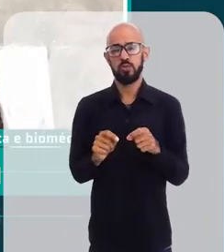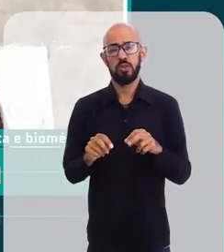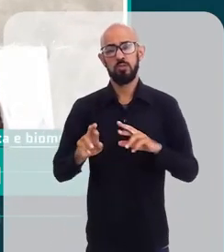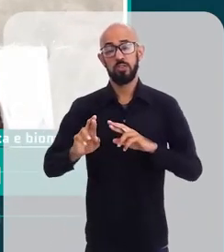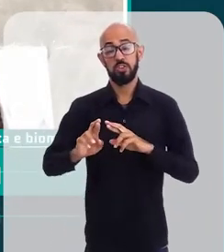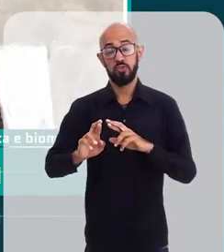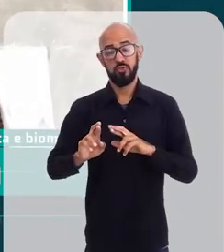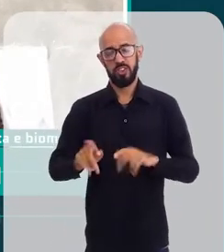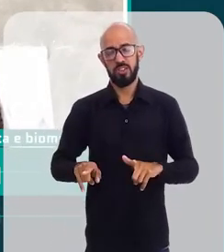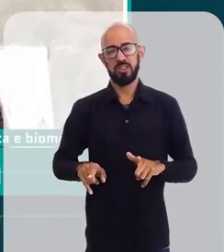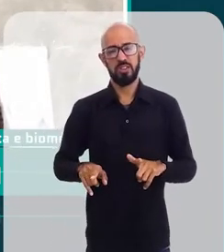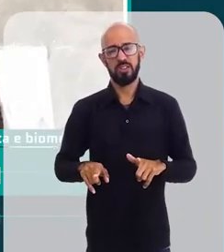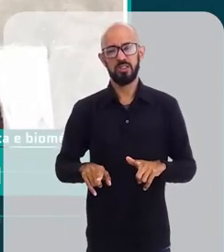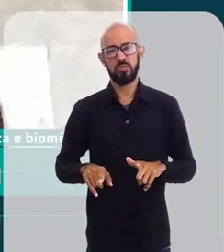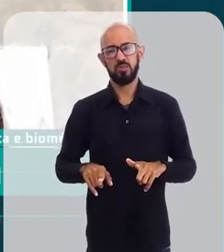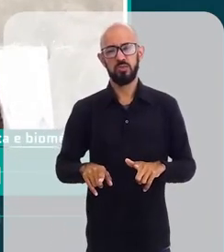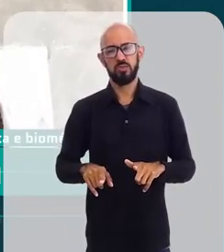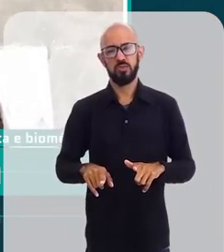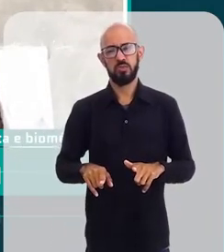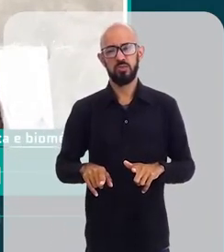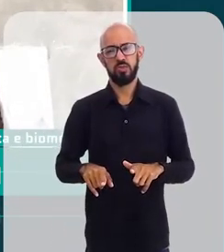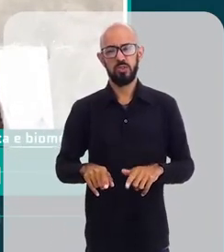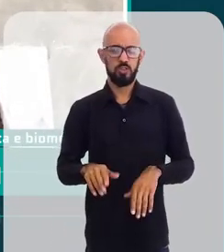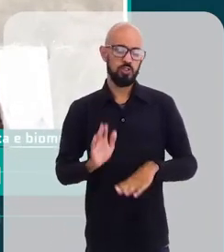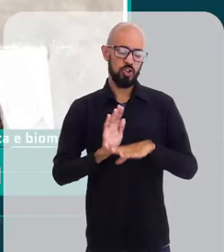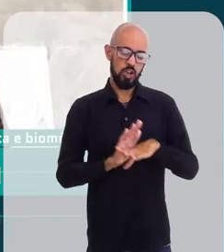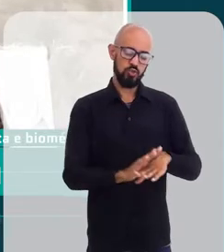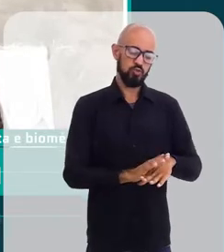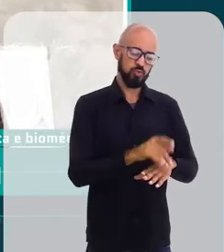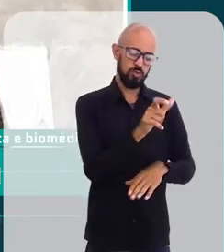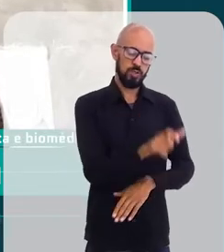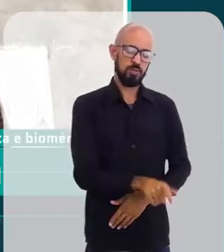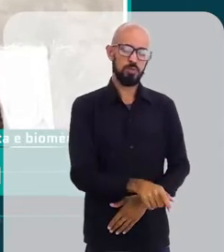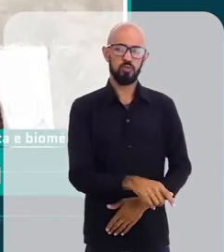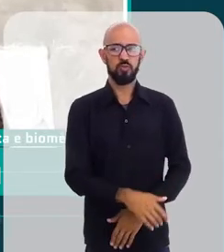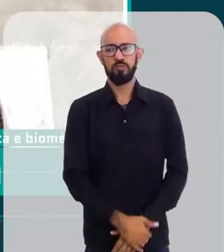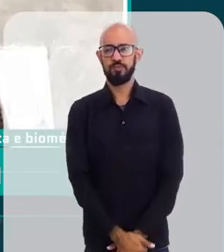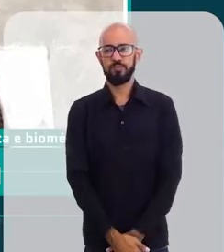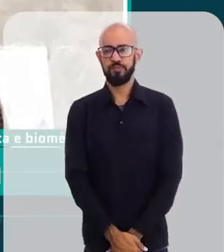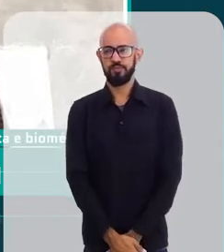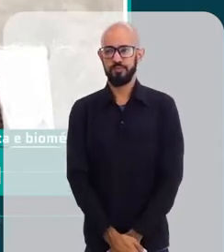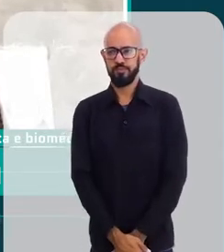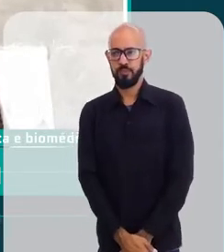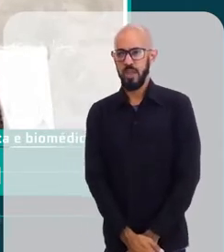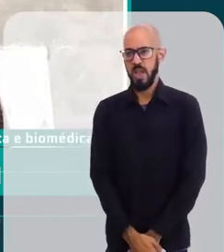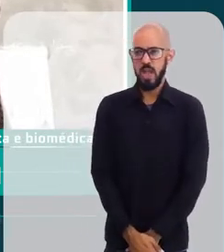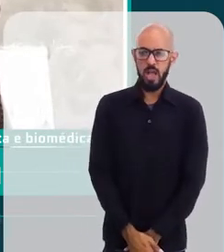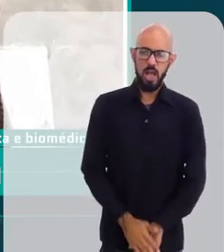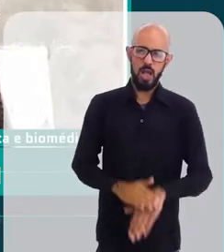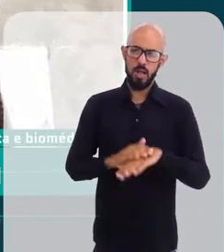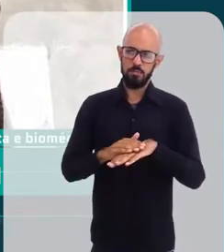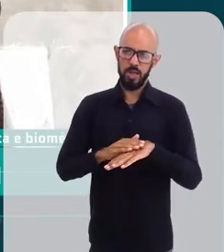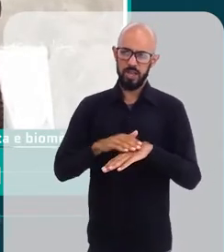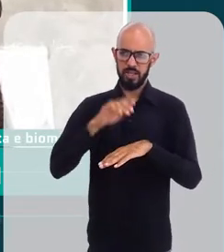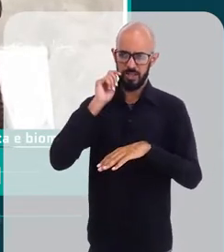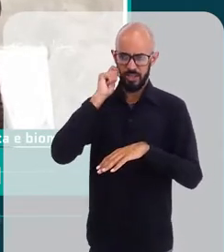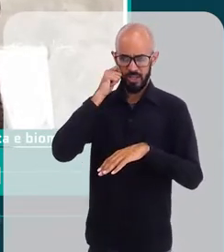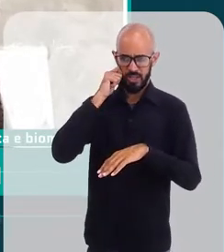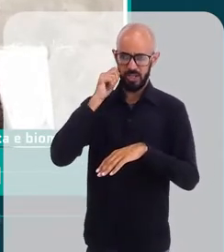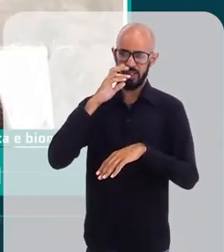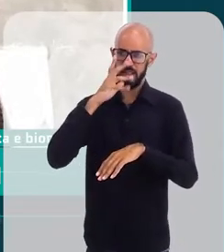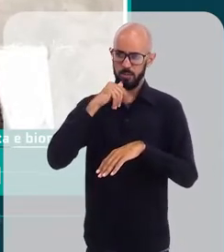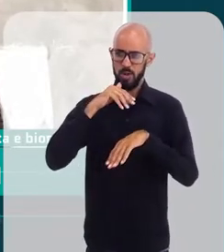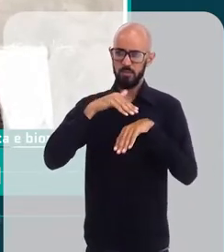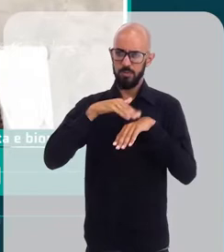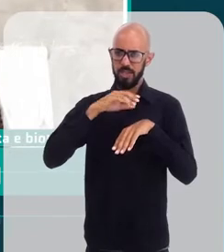questão diferenciada e de favorecimento para esse paciente. A pele negra, ela demora mais